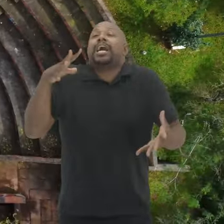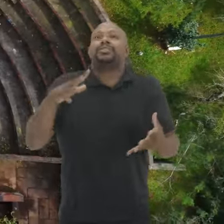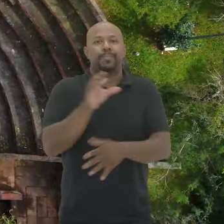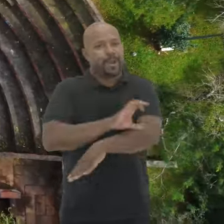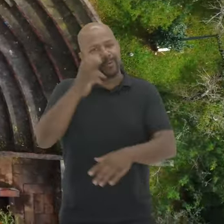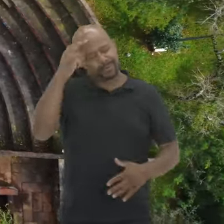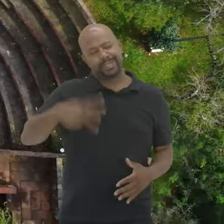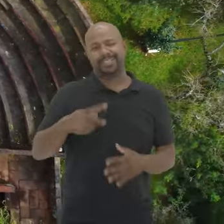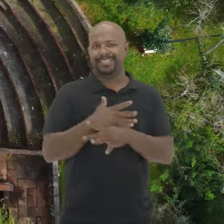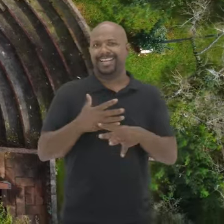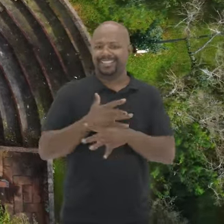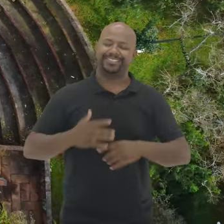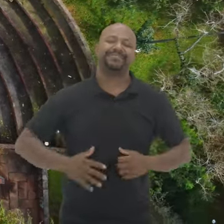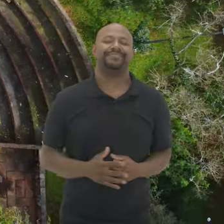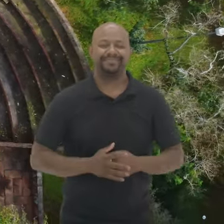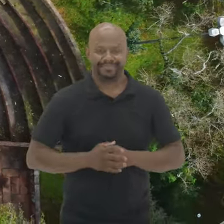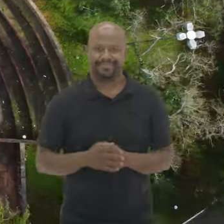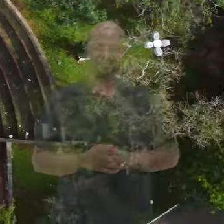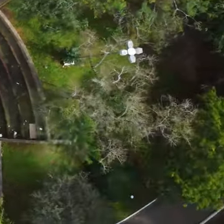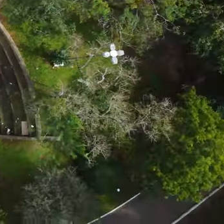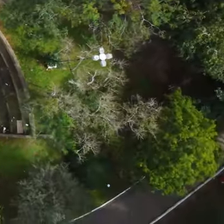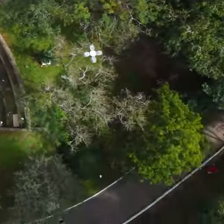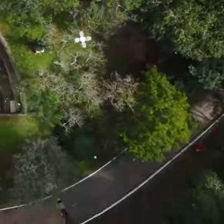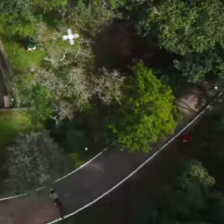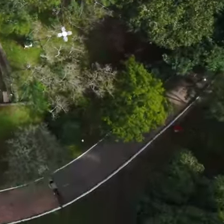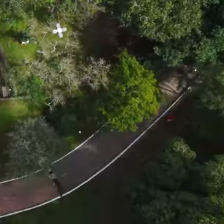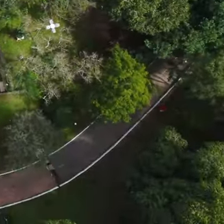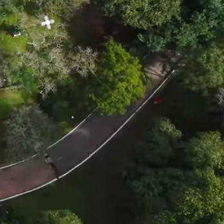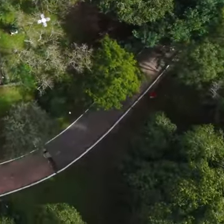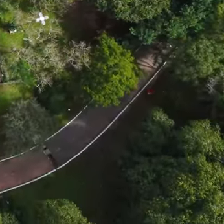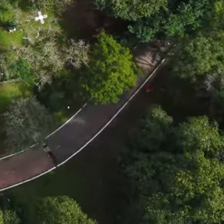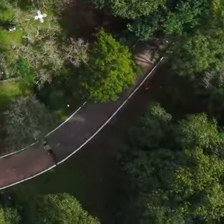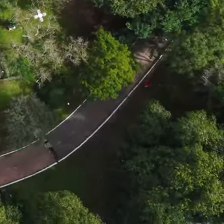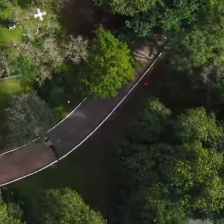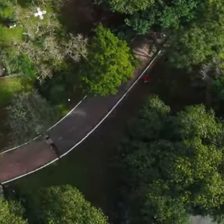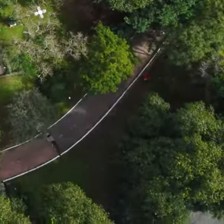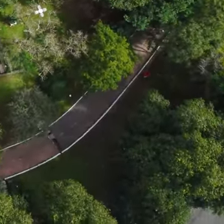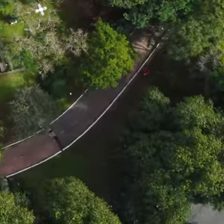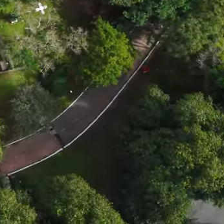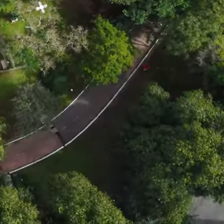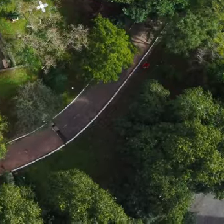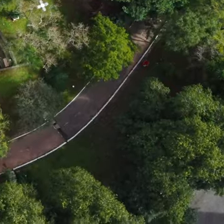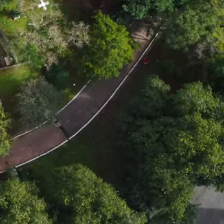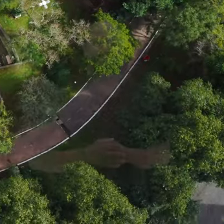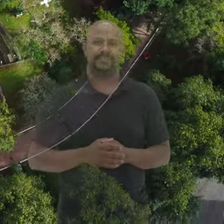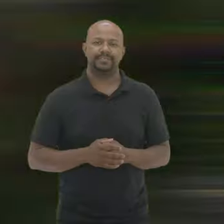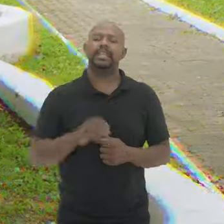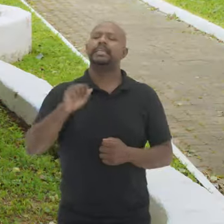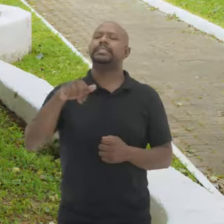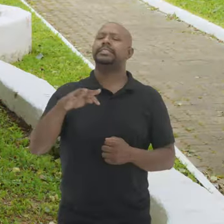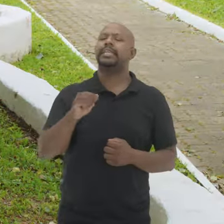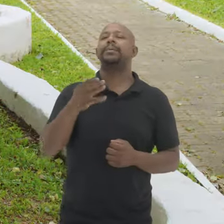especial E mágico Para a cultura Da cidade Um teatro de arena Com muitas pichações Nos degraus Manu caminha pelo parque E fala para a câmera